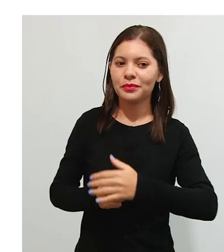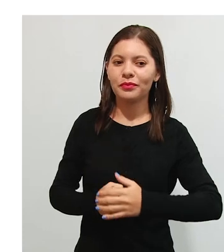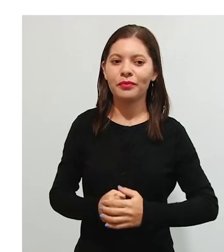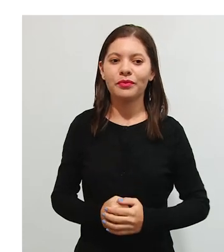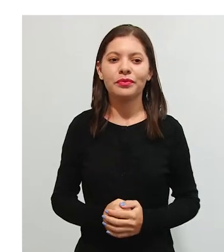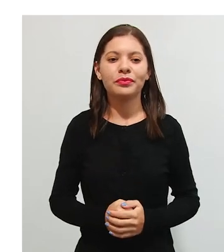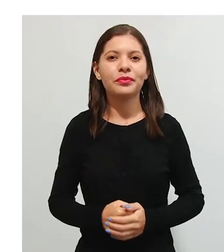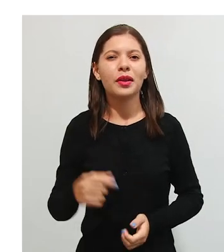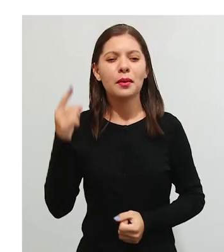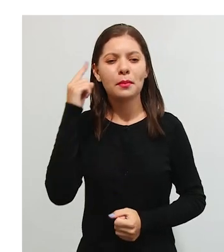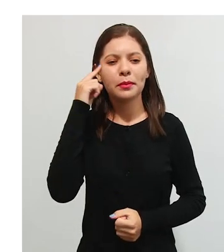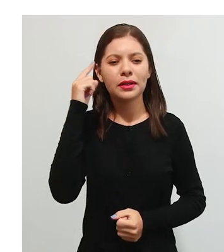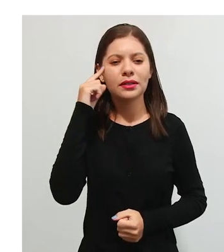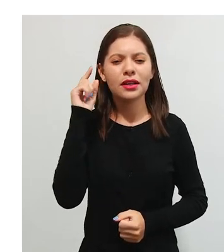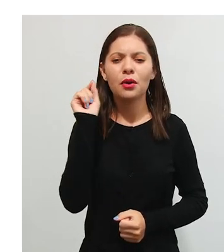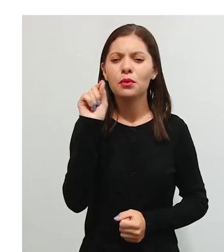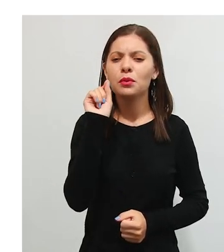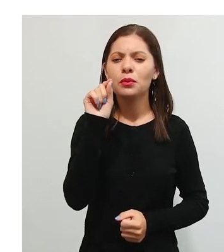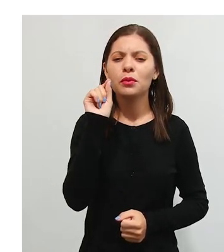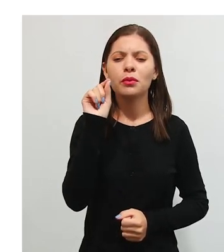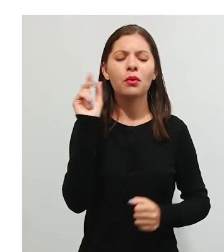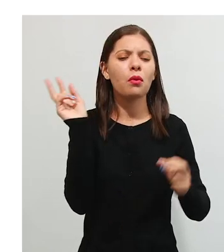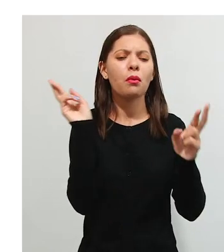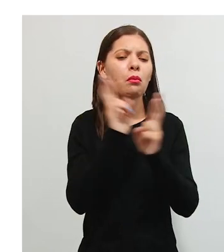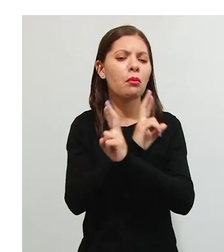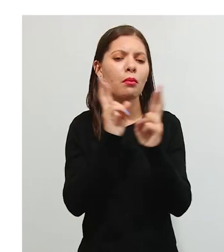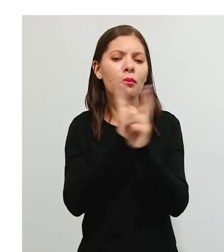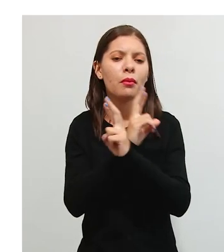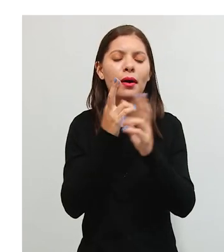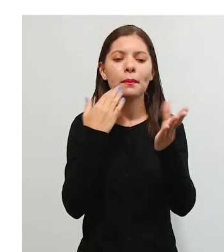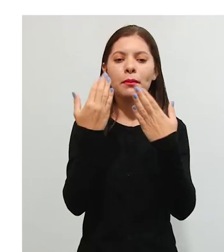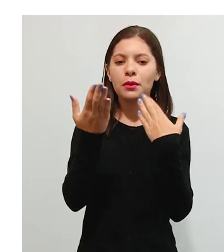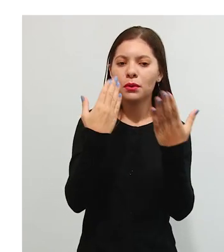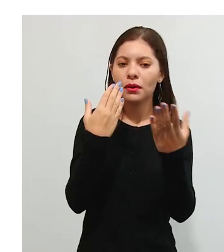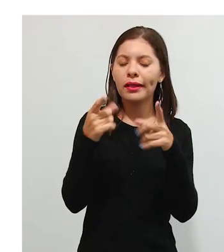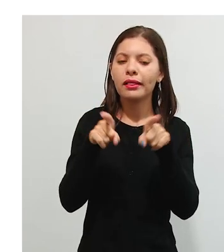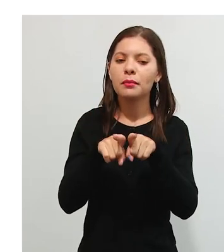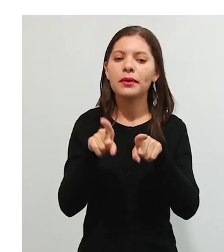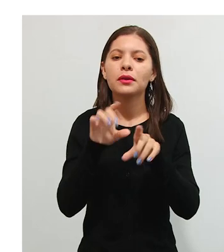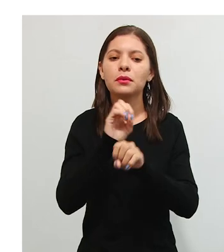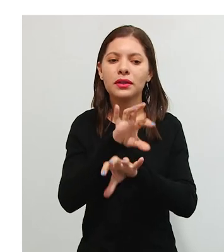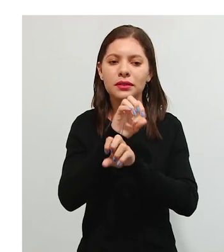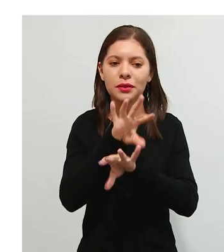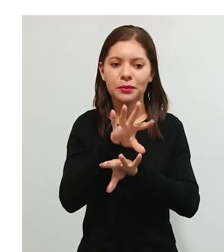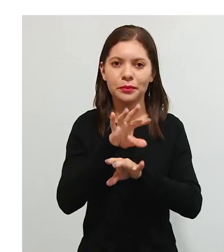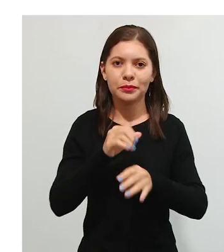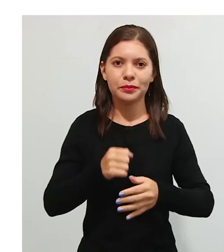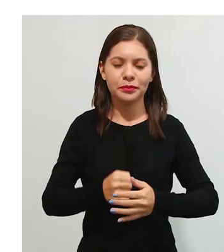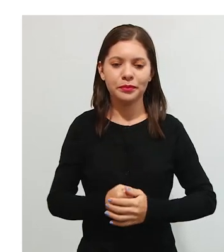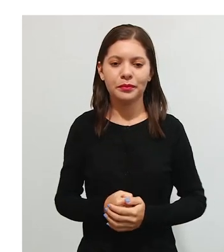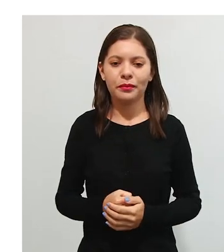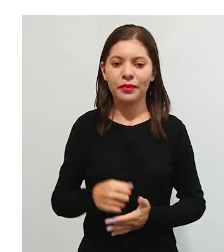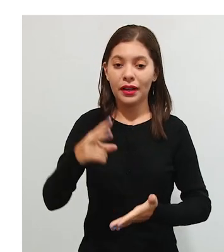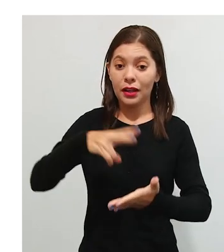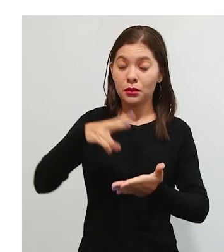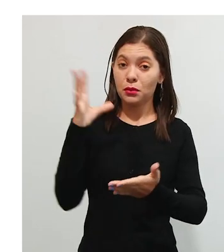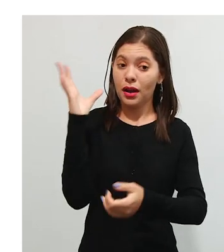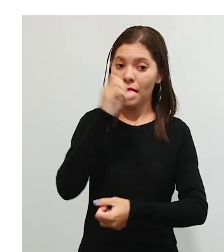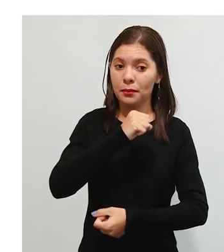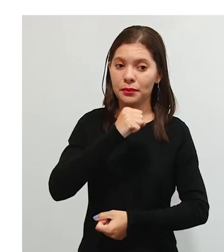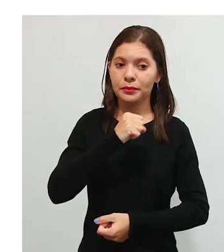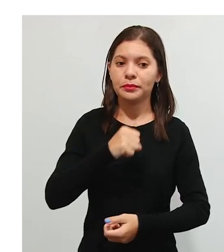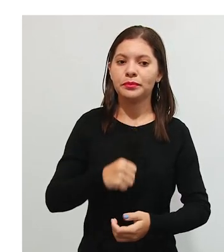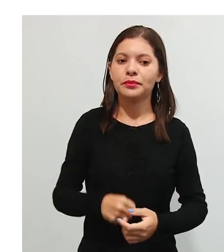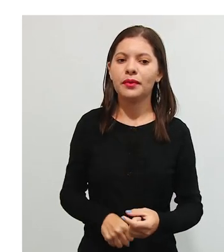para pensar sobre o que é é... Qual é a relação entre psicologia e educação. E a gente vai fazer a leitura aqui